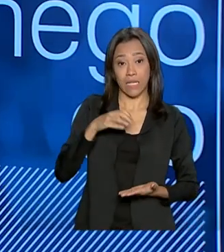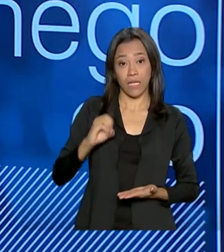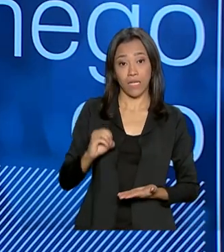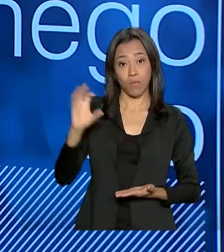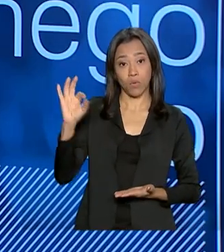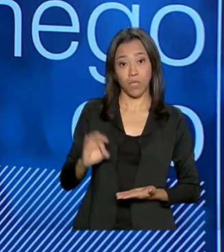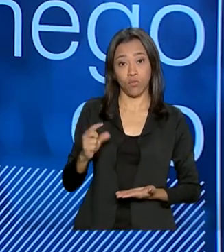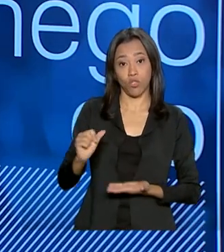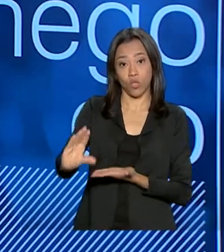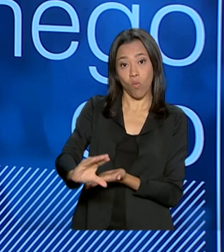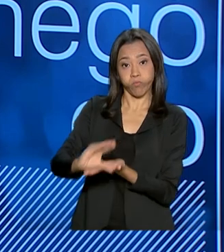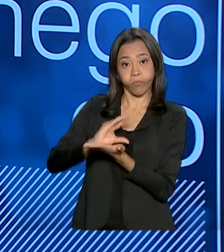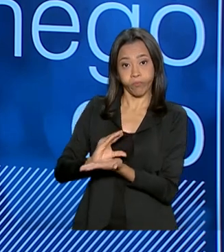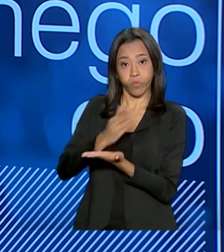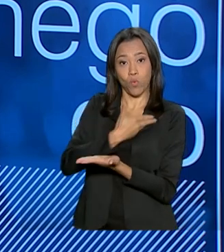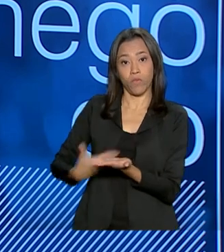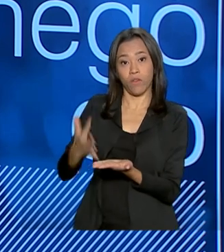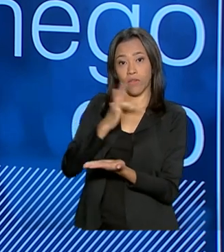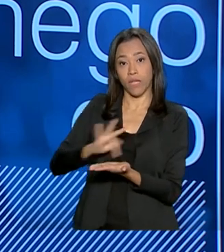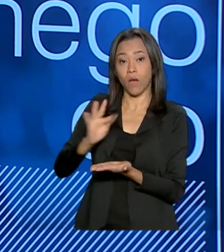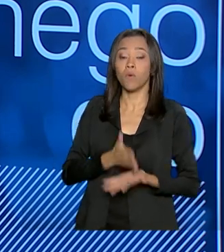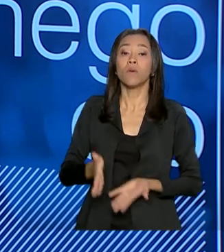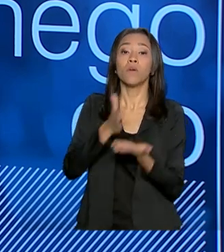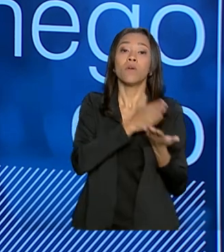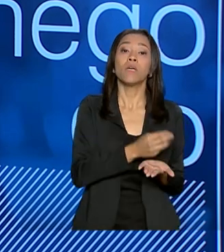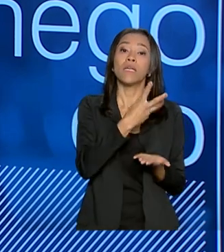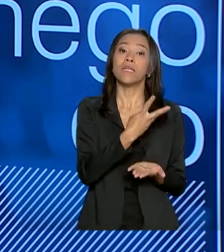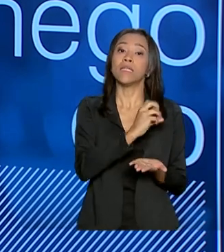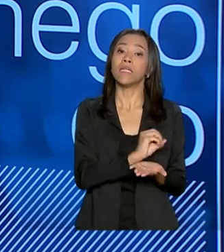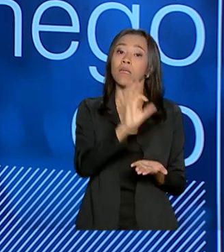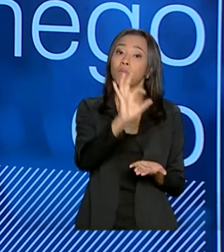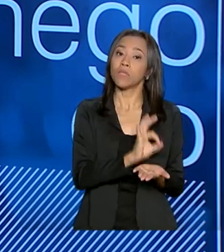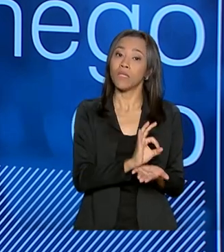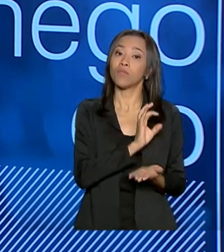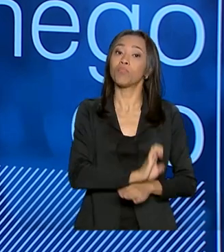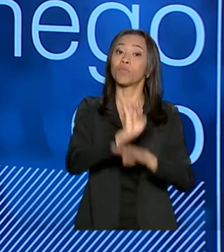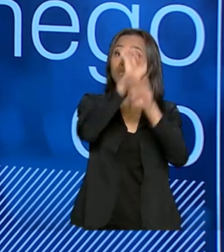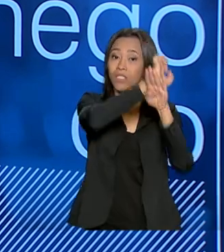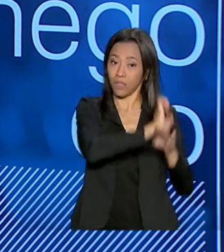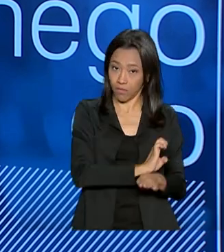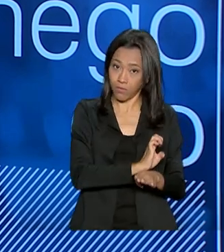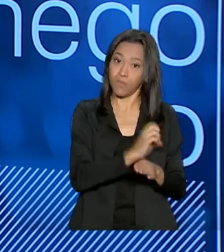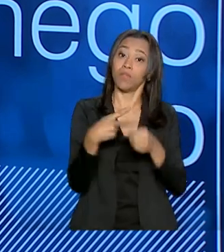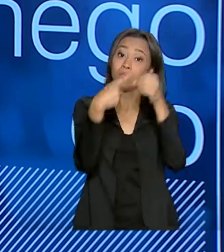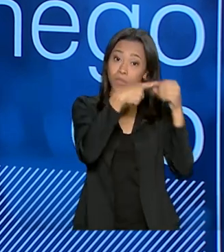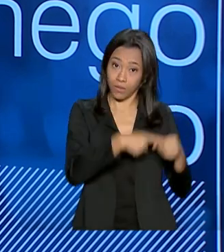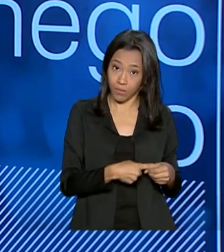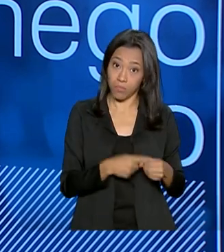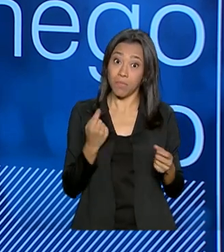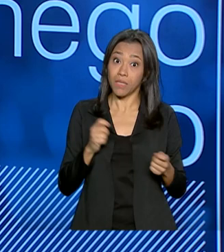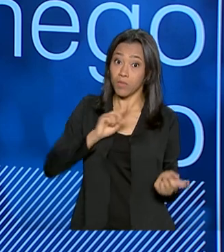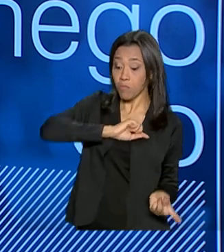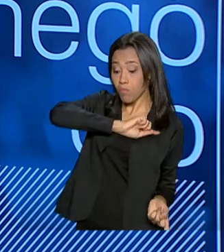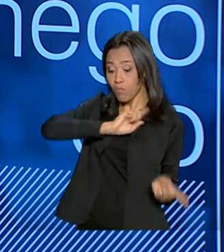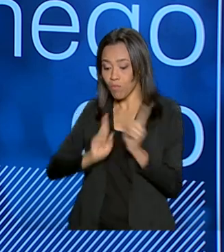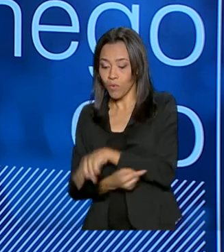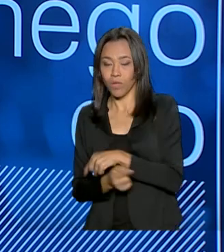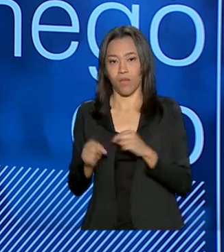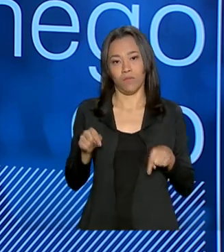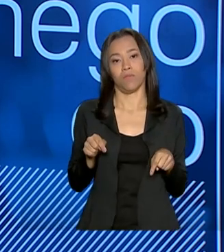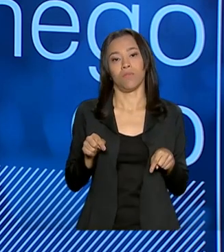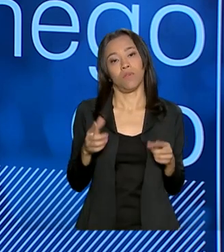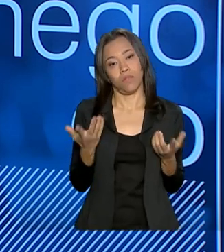arrecadados na mão do governo federal e 30% na mão dos outros entes da federação, Estados e municípios. Nós temos que inverter essa equação.